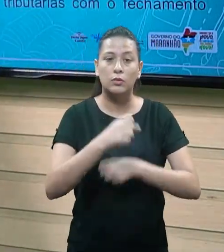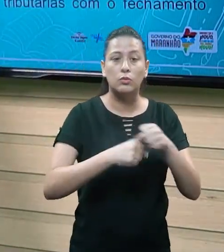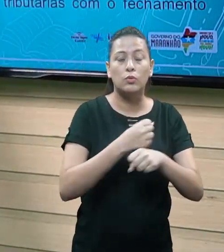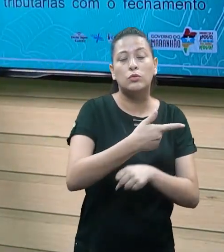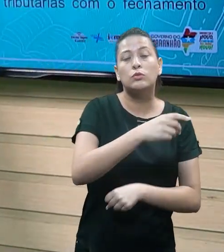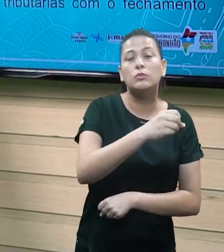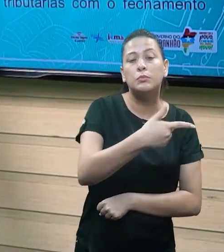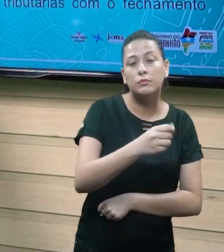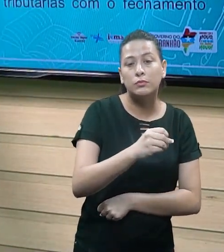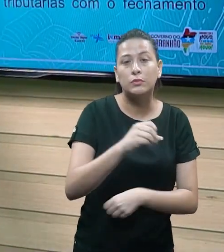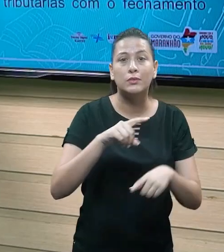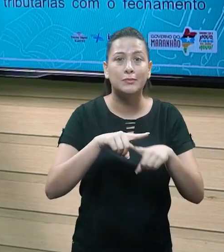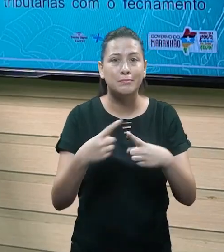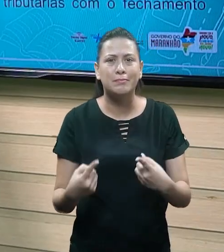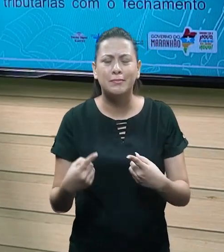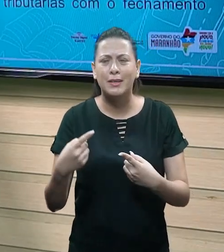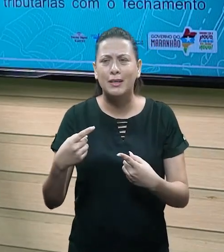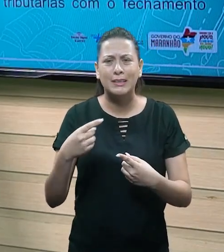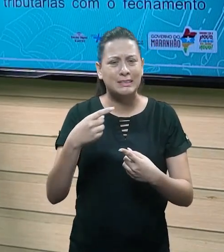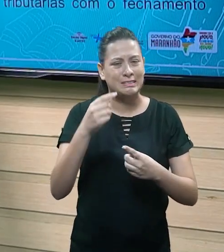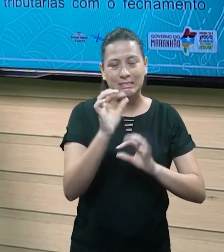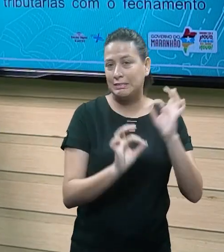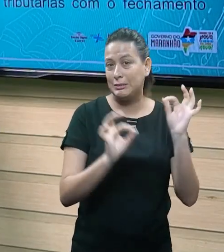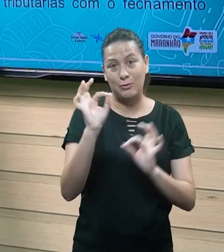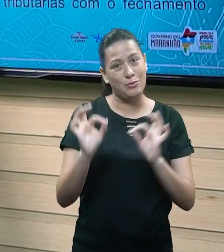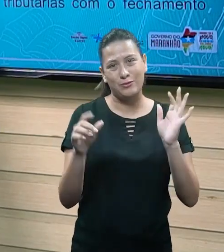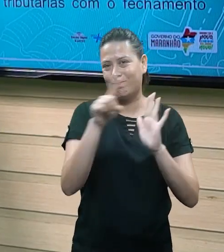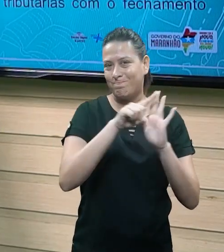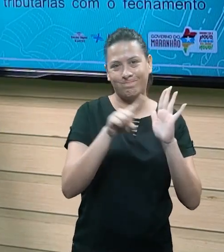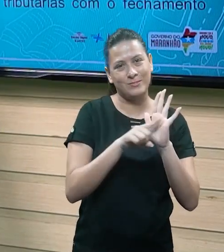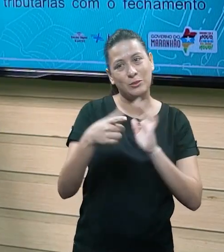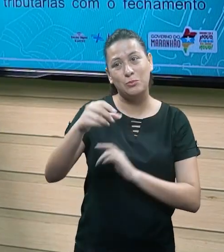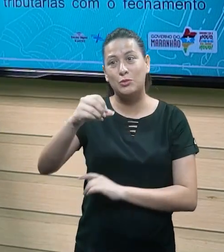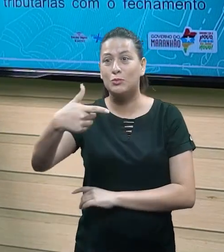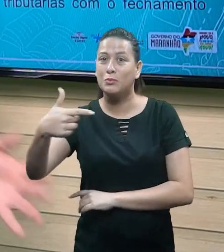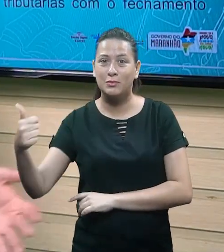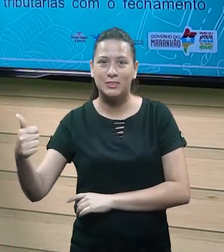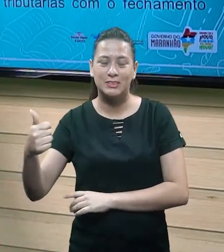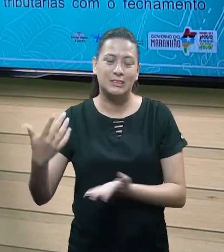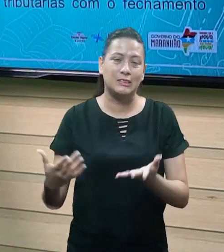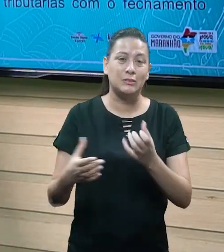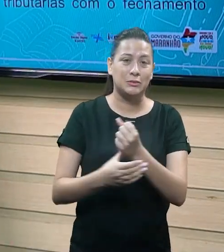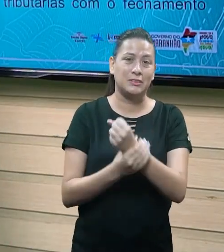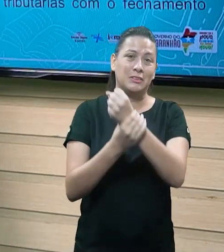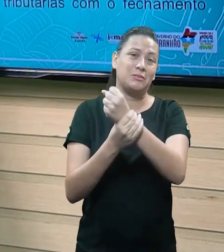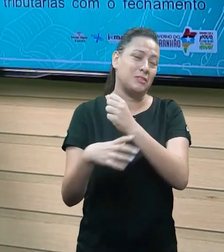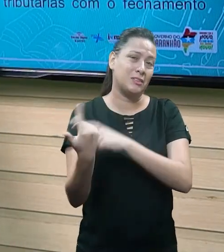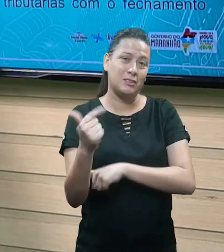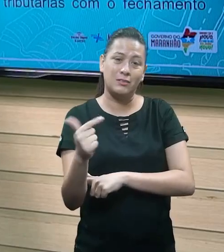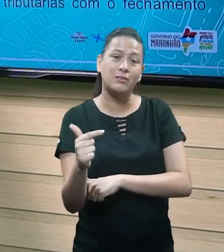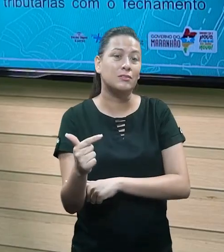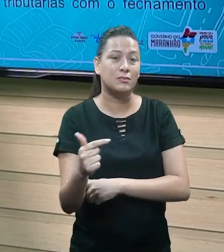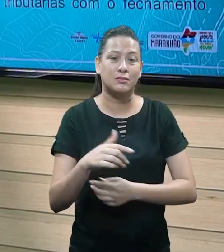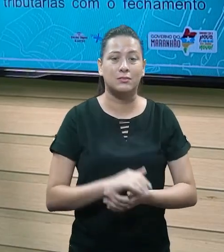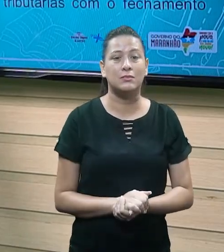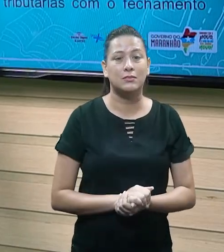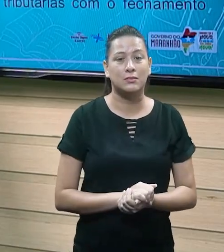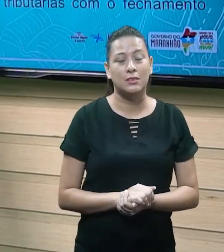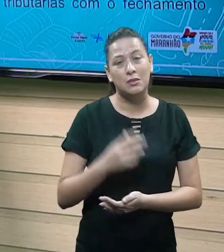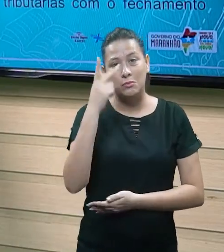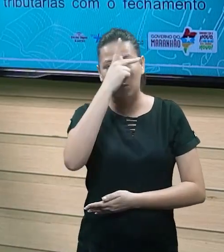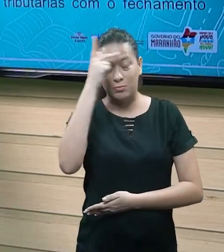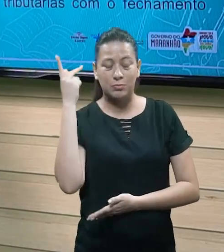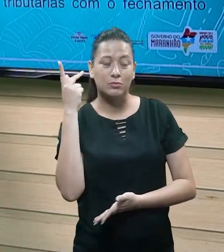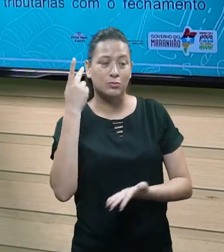2020, só que eu não faço a organização para o 2021, então isso vai gerar insegurança geral, tanto para colaboradores, quanto para o setor jurídico,